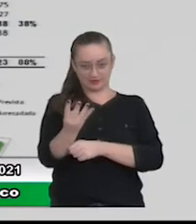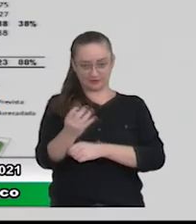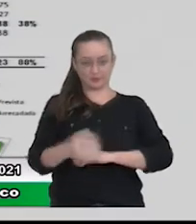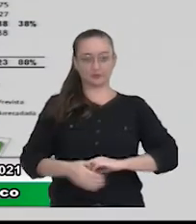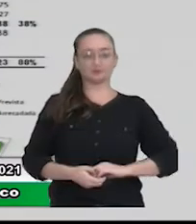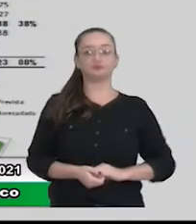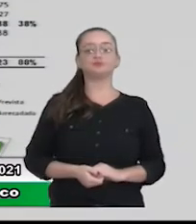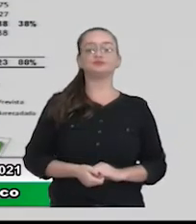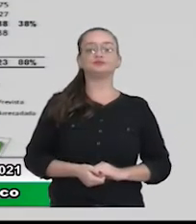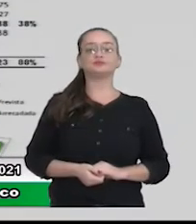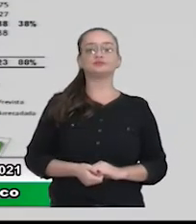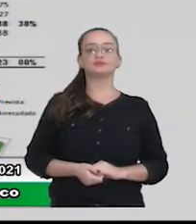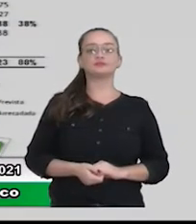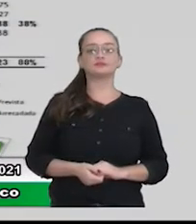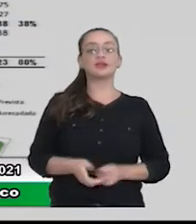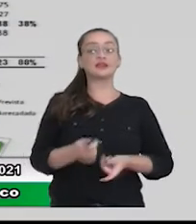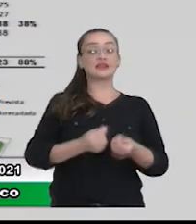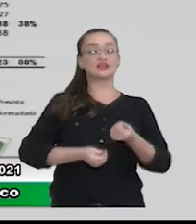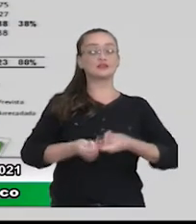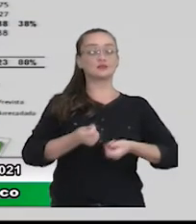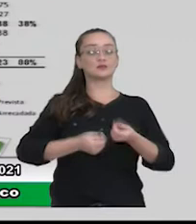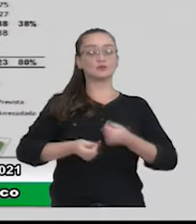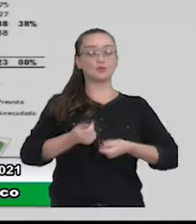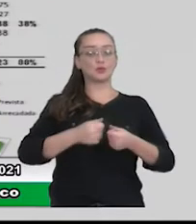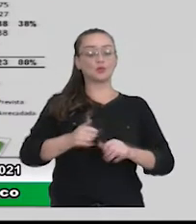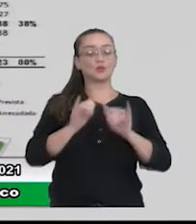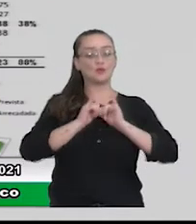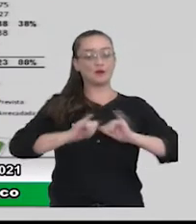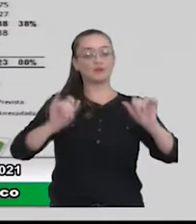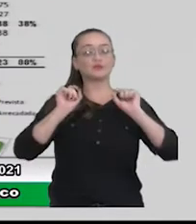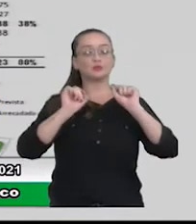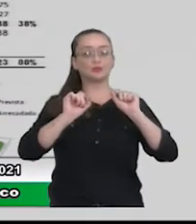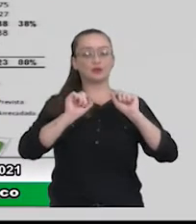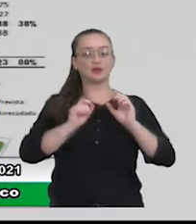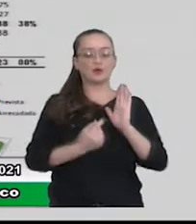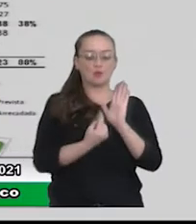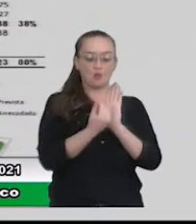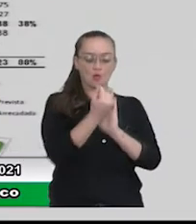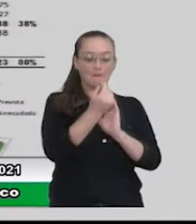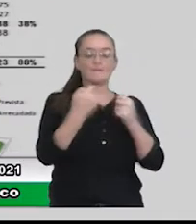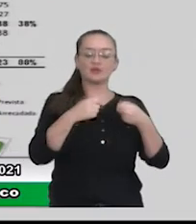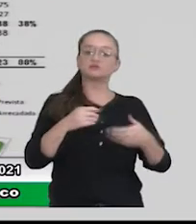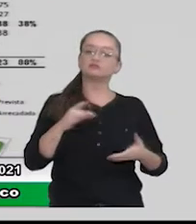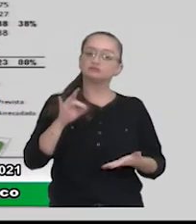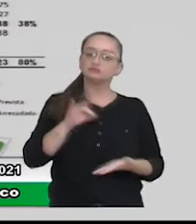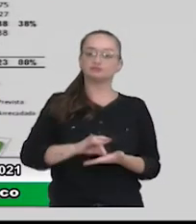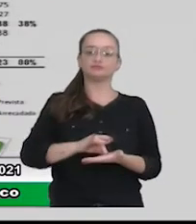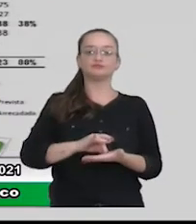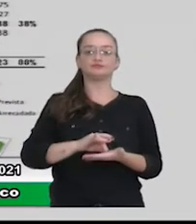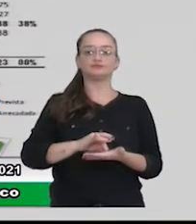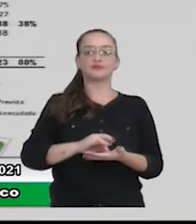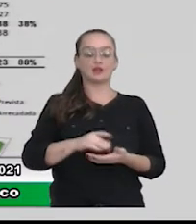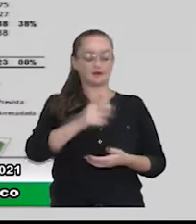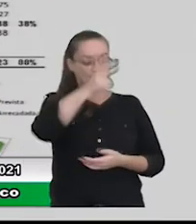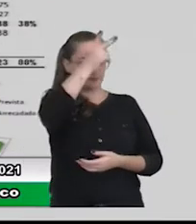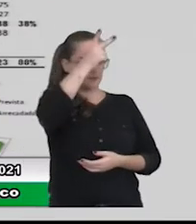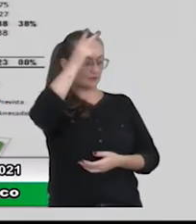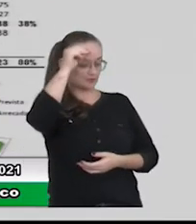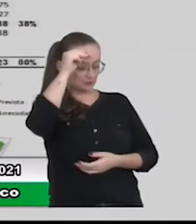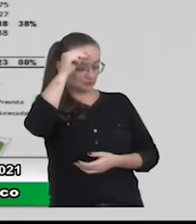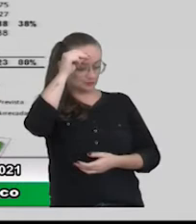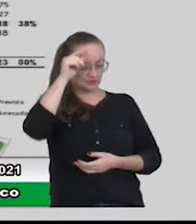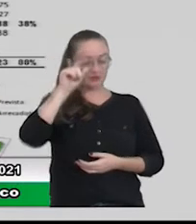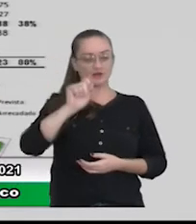O Tesouro, ele determina que o orçamento seja consolidado, então é a Prefeitura, as